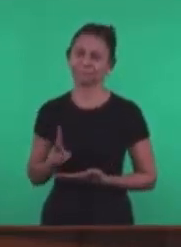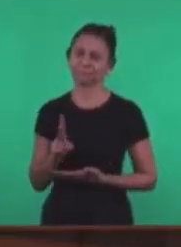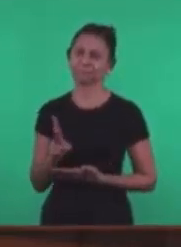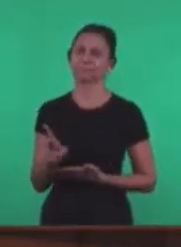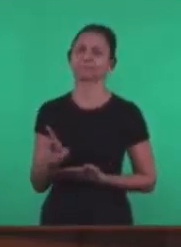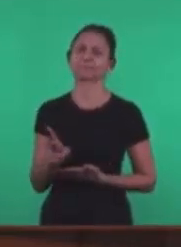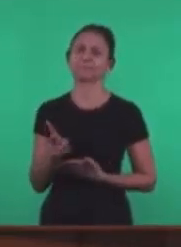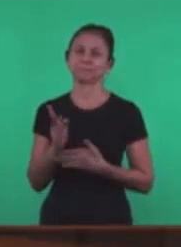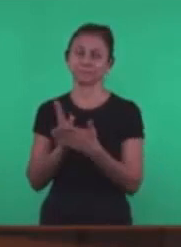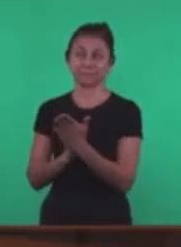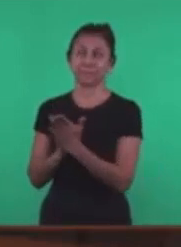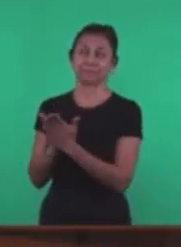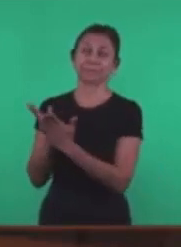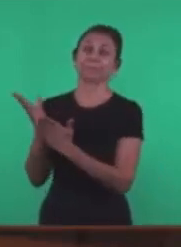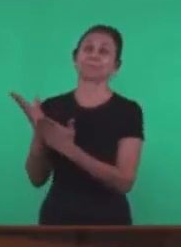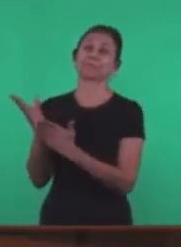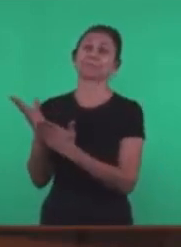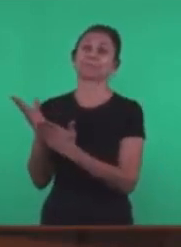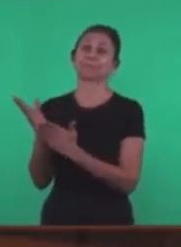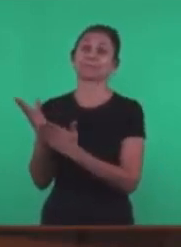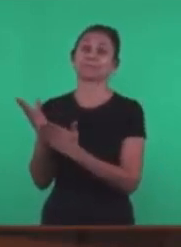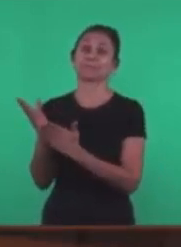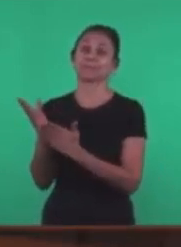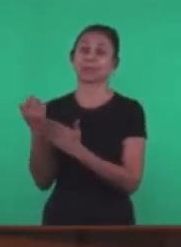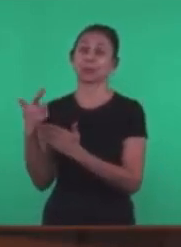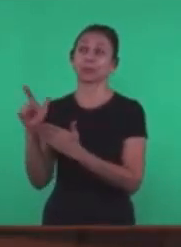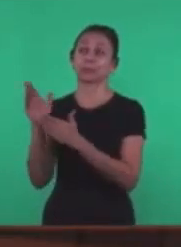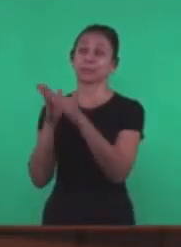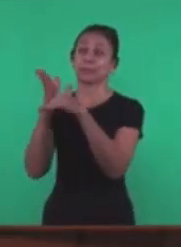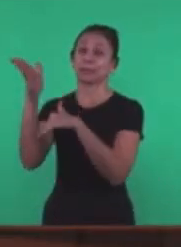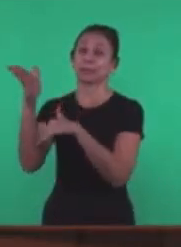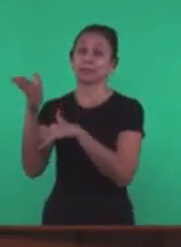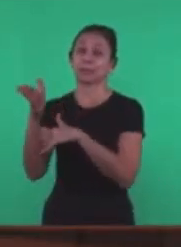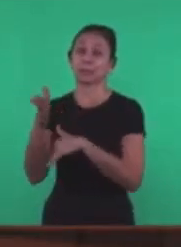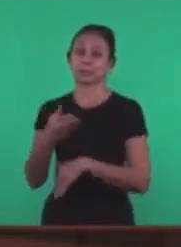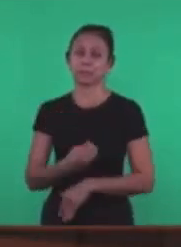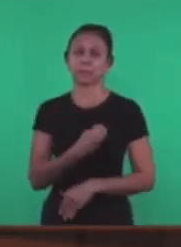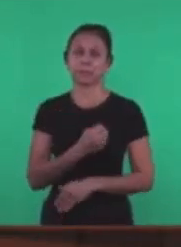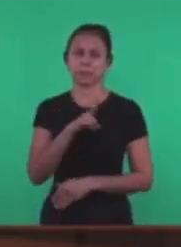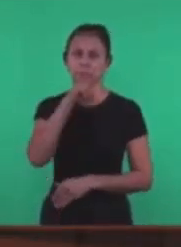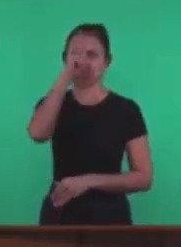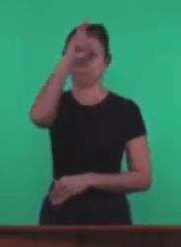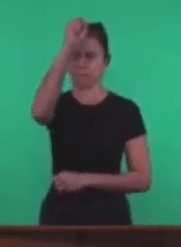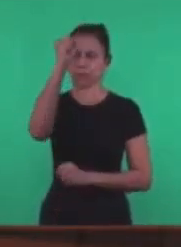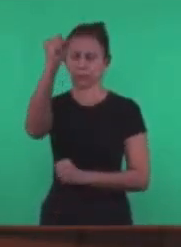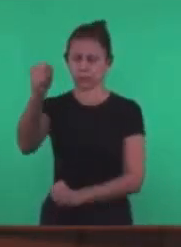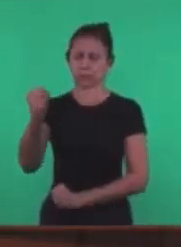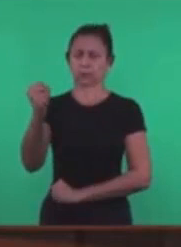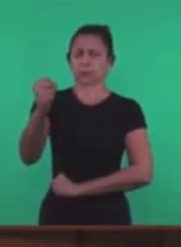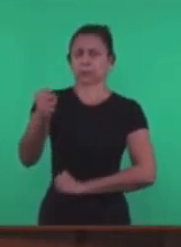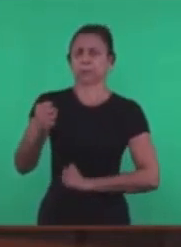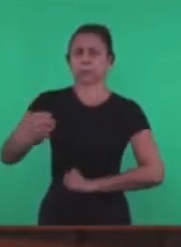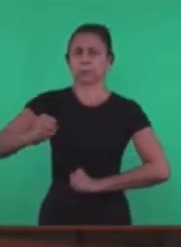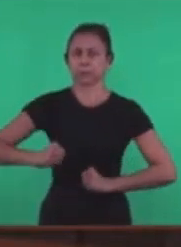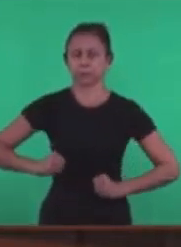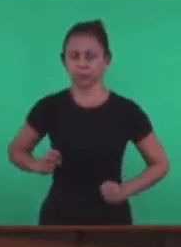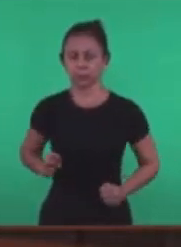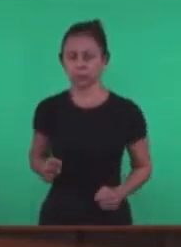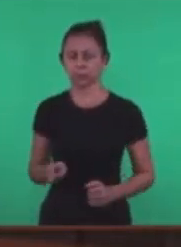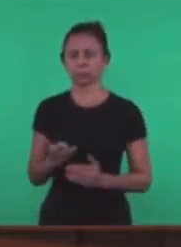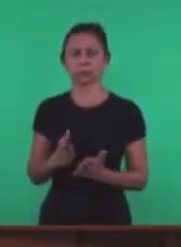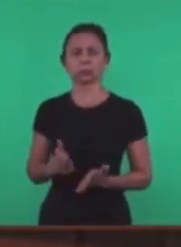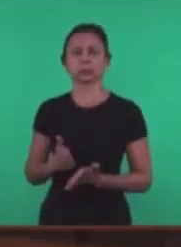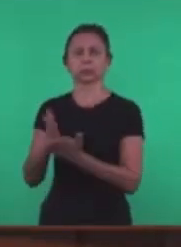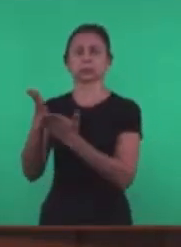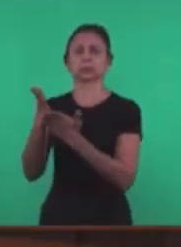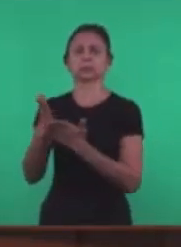De vida Energia Força Poder Para caminharmos Descermos